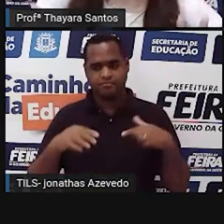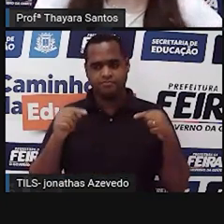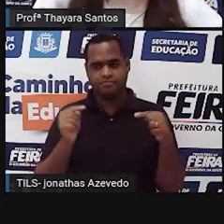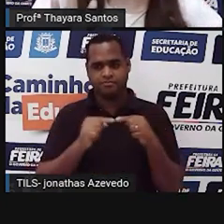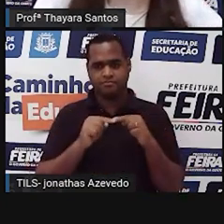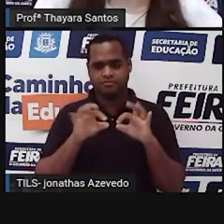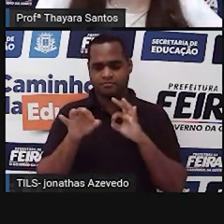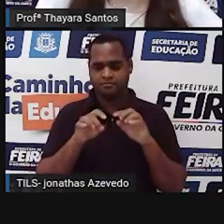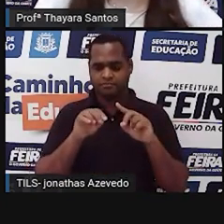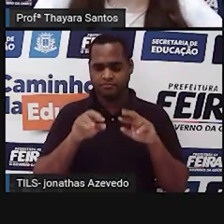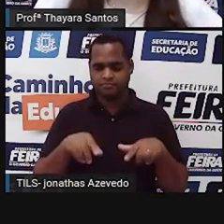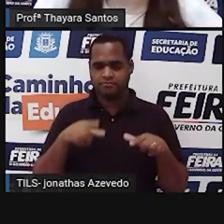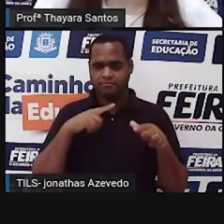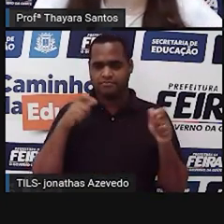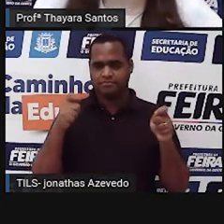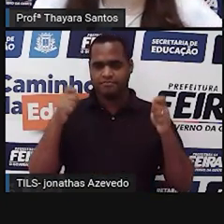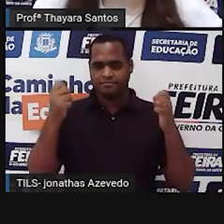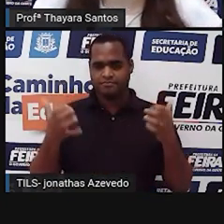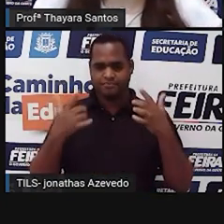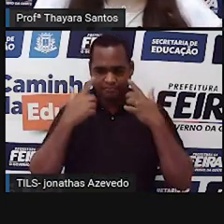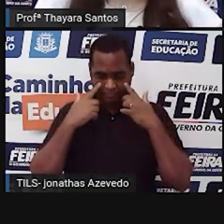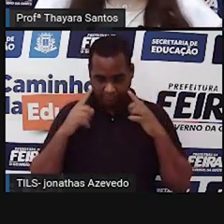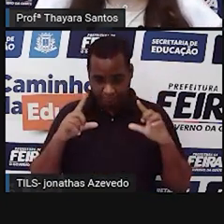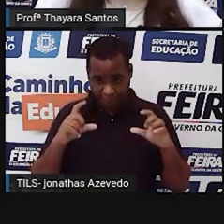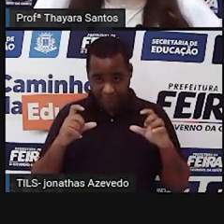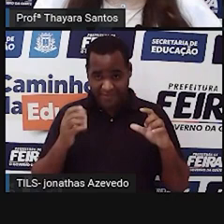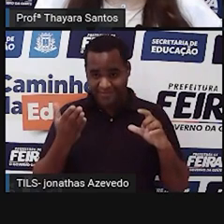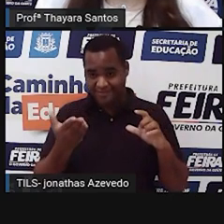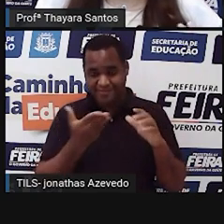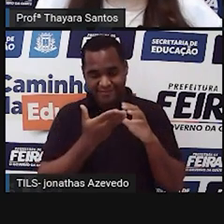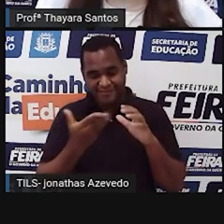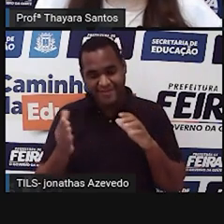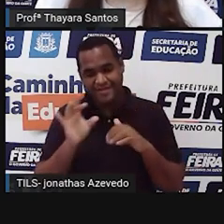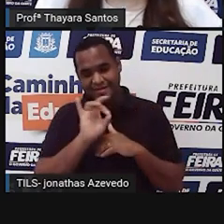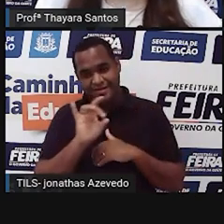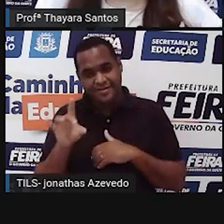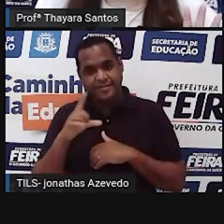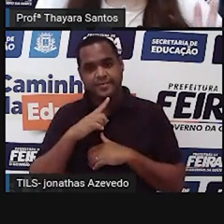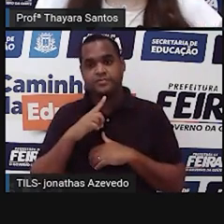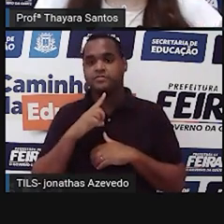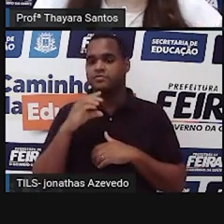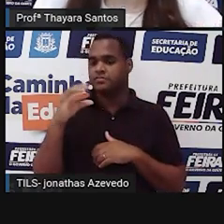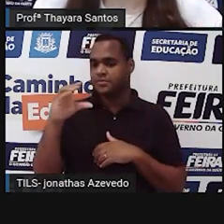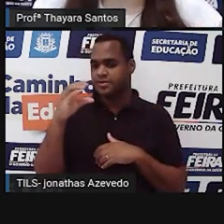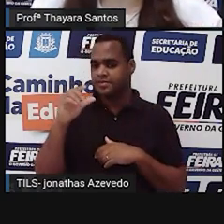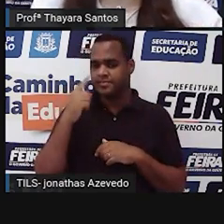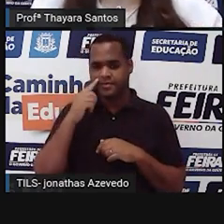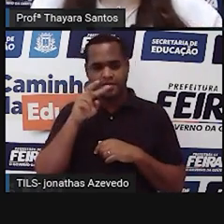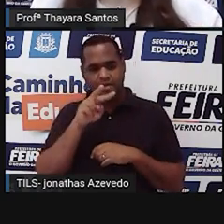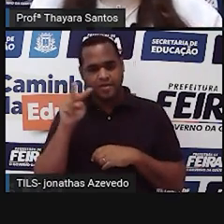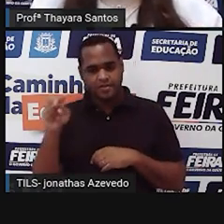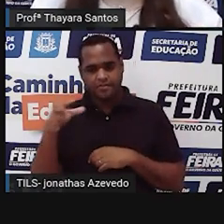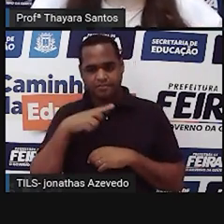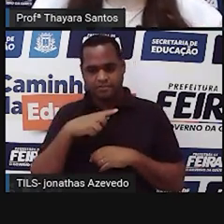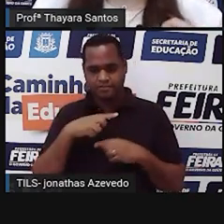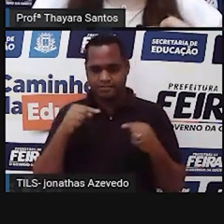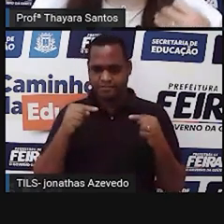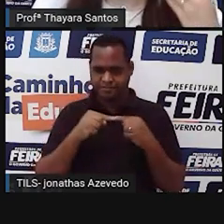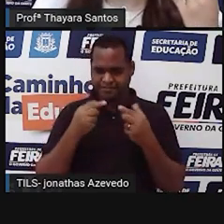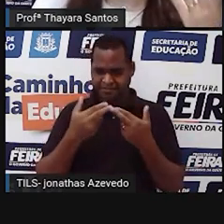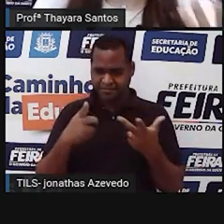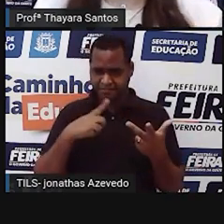por essas etapas que estão aí na figura para vocês. Então, o método científico, ele começa pela observação. A gente